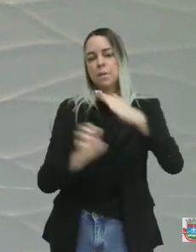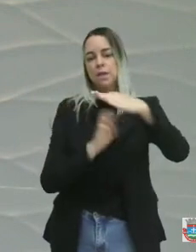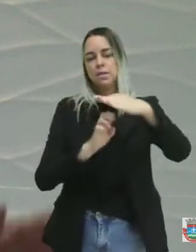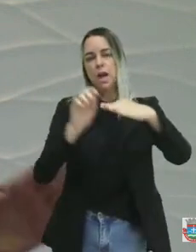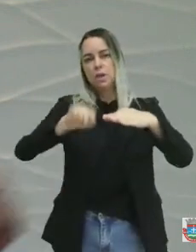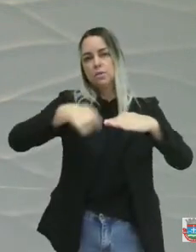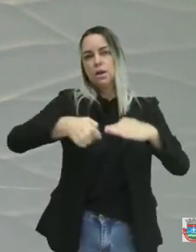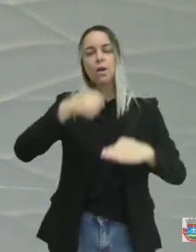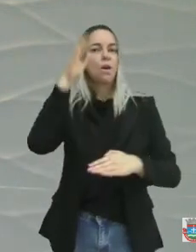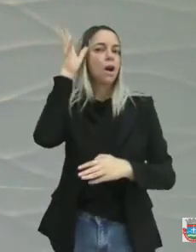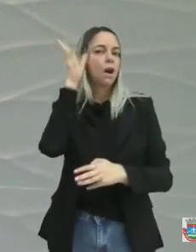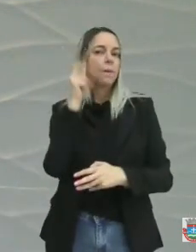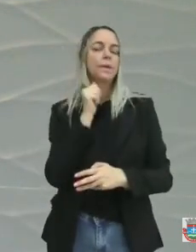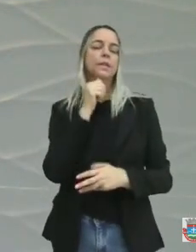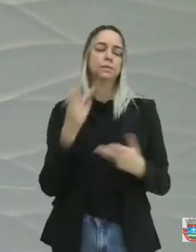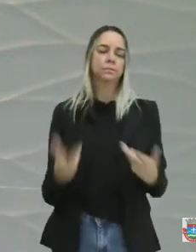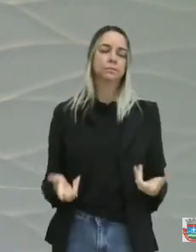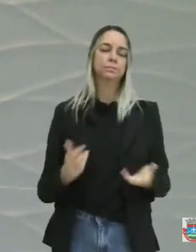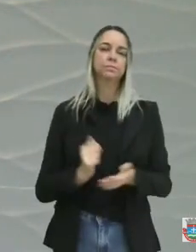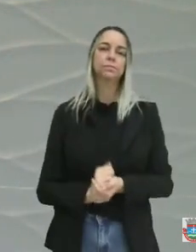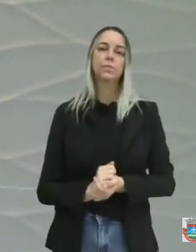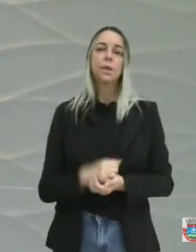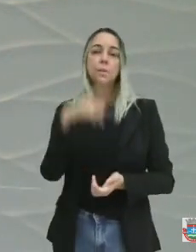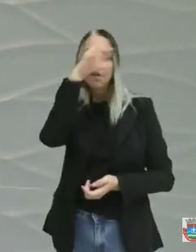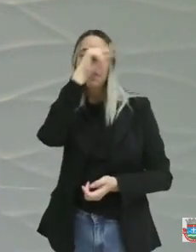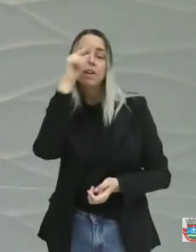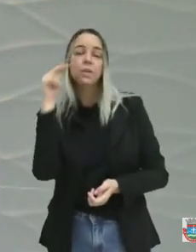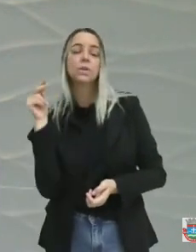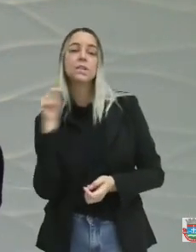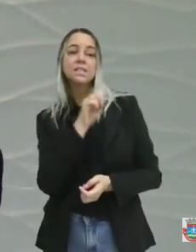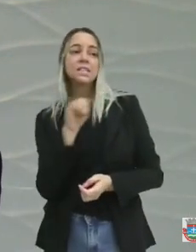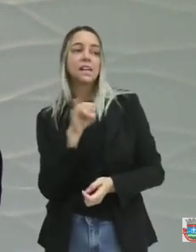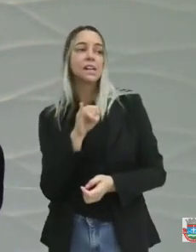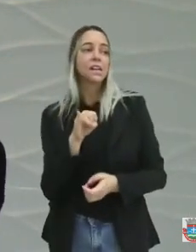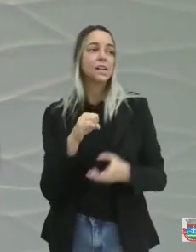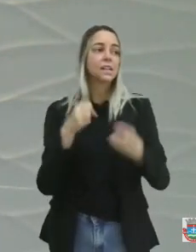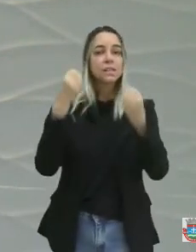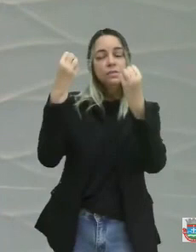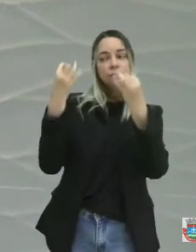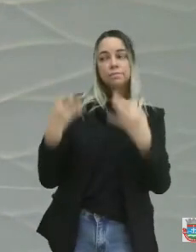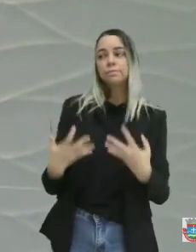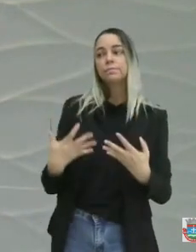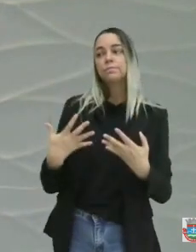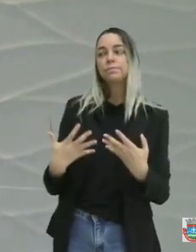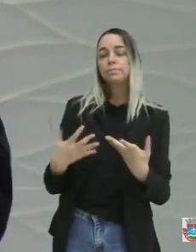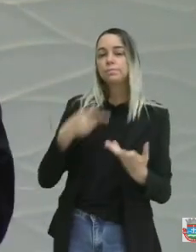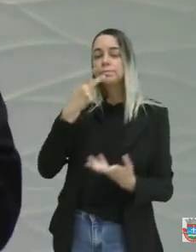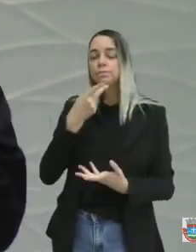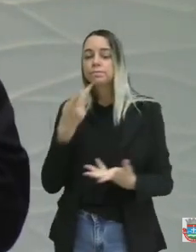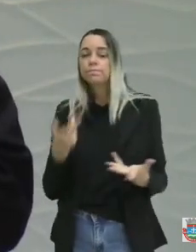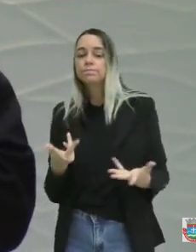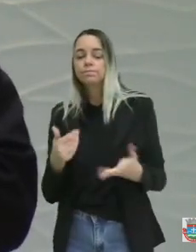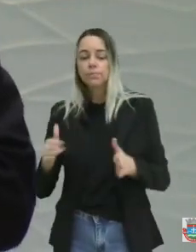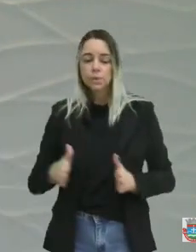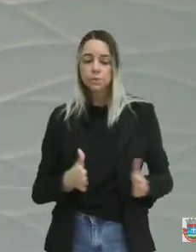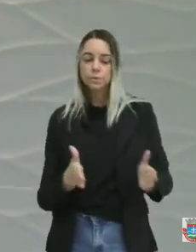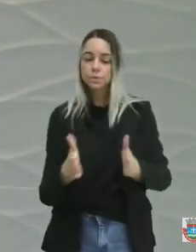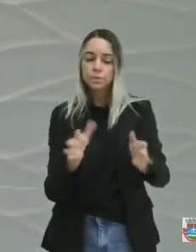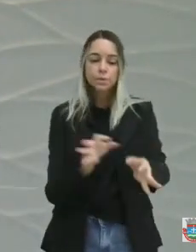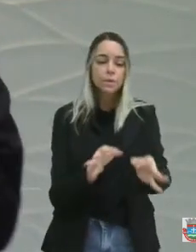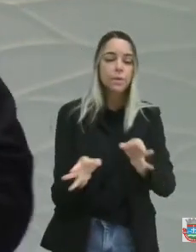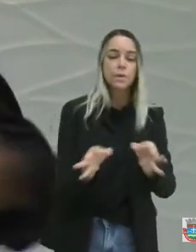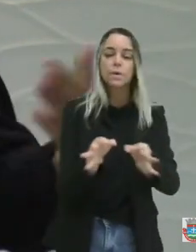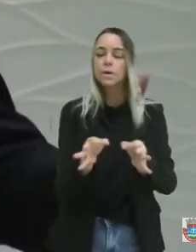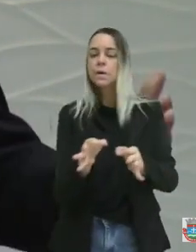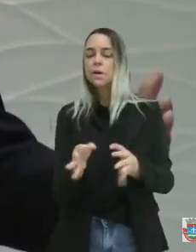Uma prefeitura que se fala aqui, estou fazendo a estrada, aí se tem que